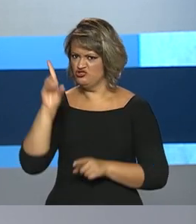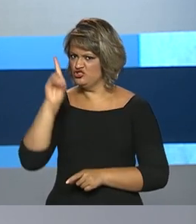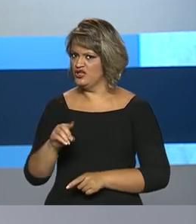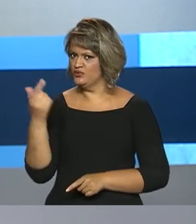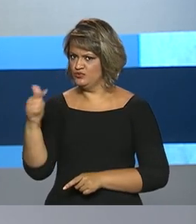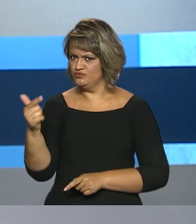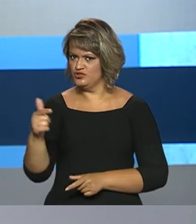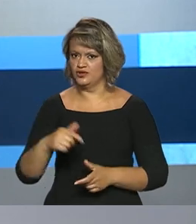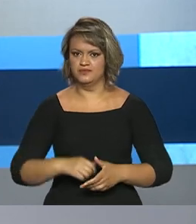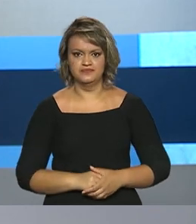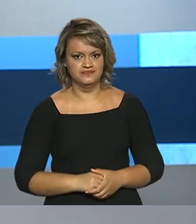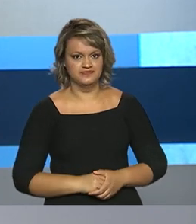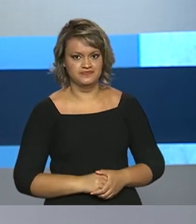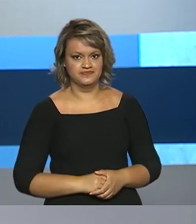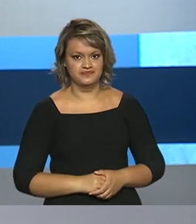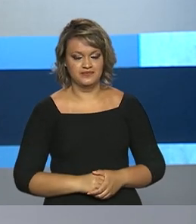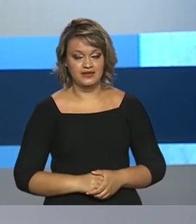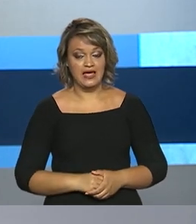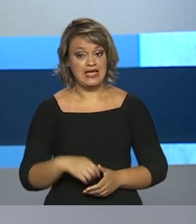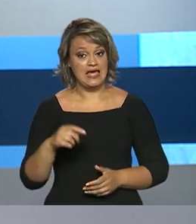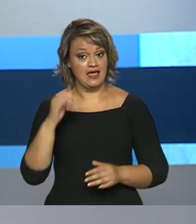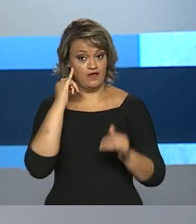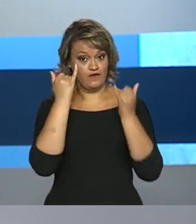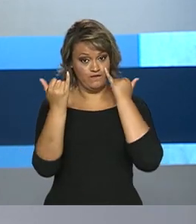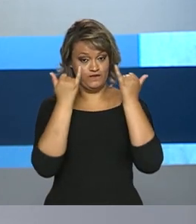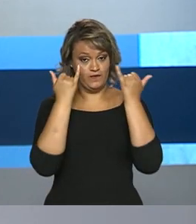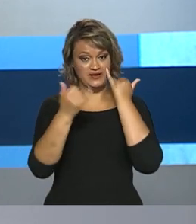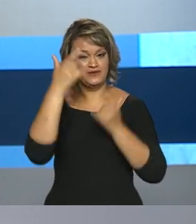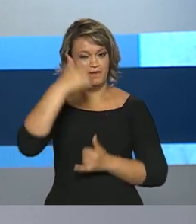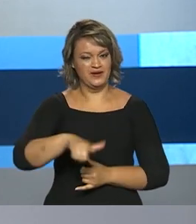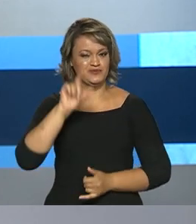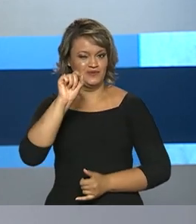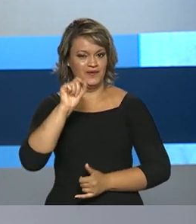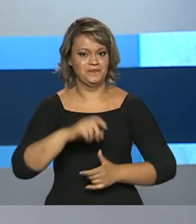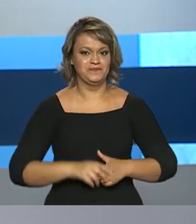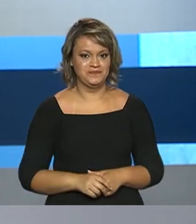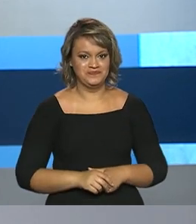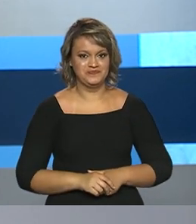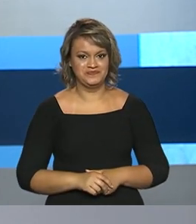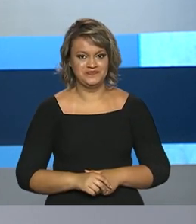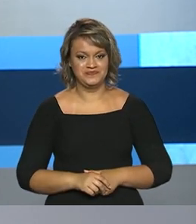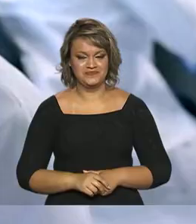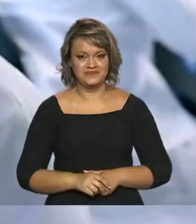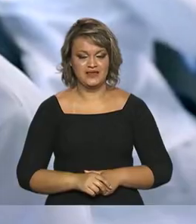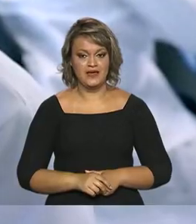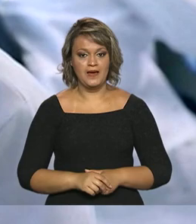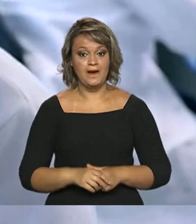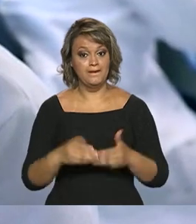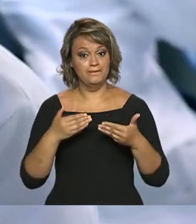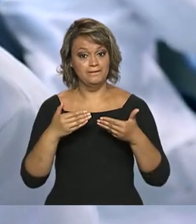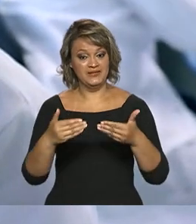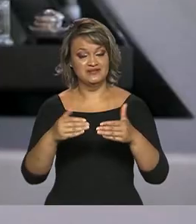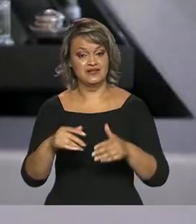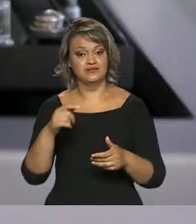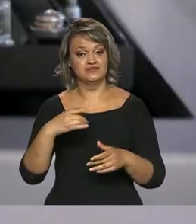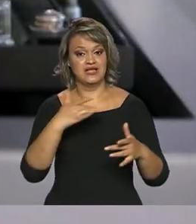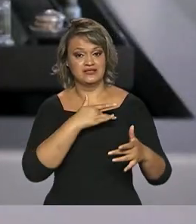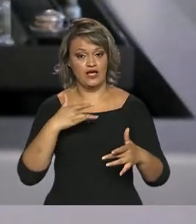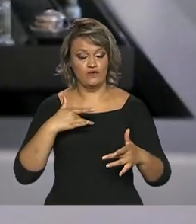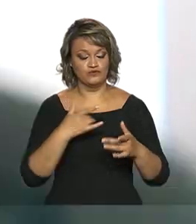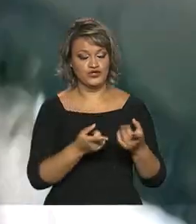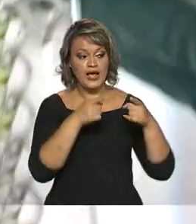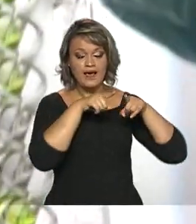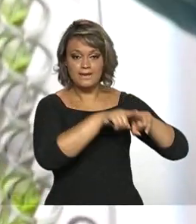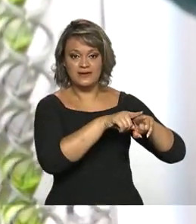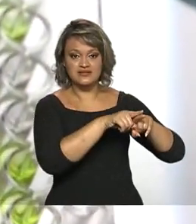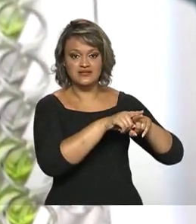emergencial irregularmente. Esse é um dos destaques desta edição e veja também. Ministério da Saúde assina parceria com a